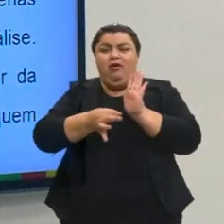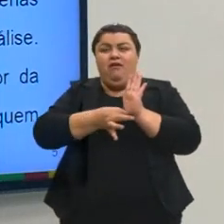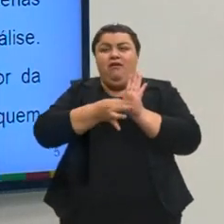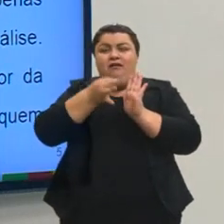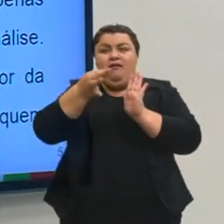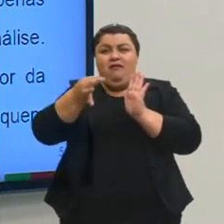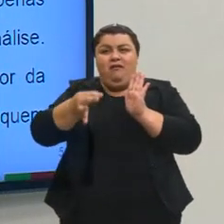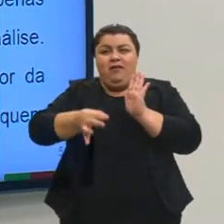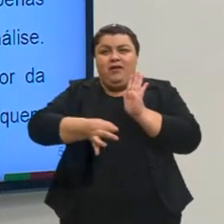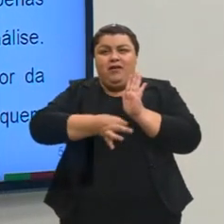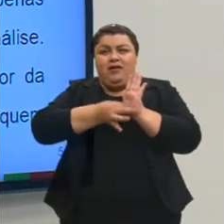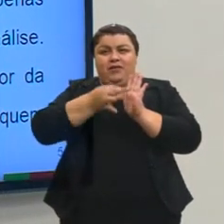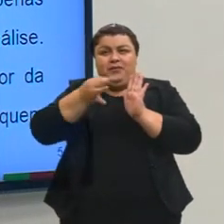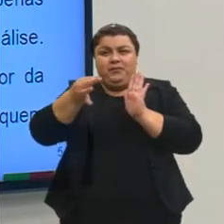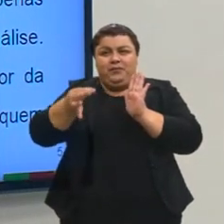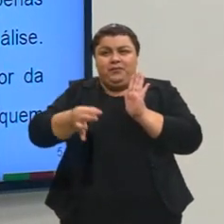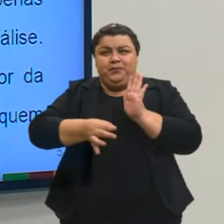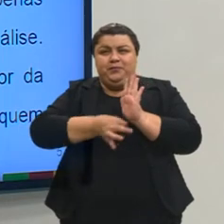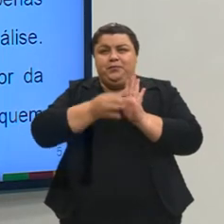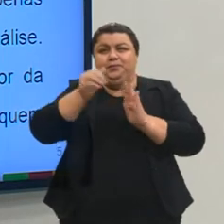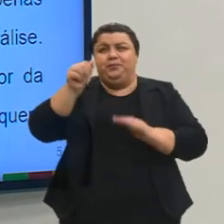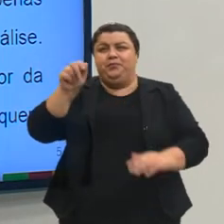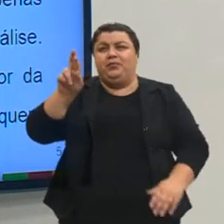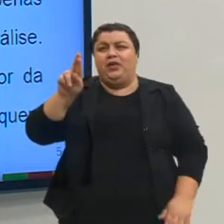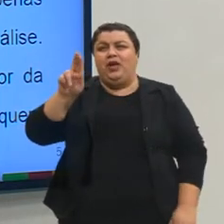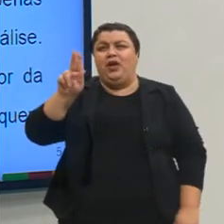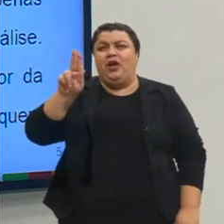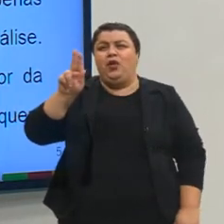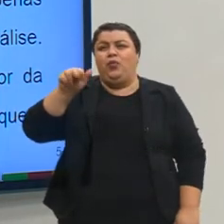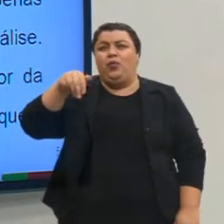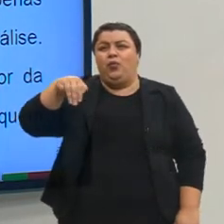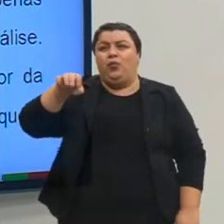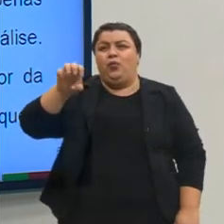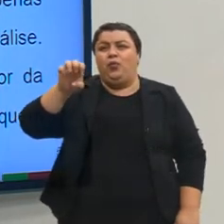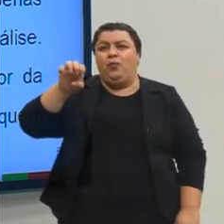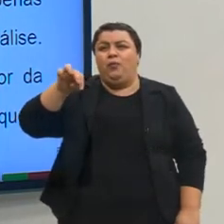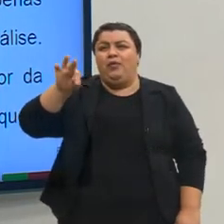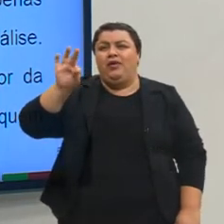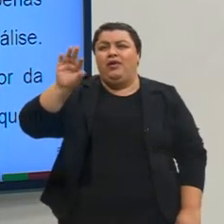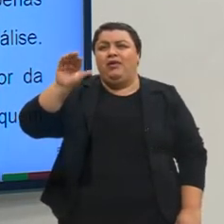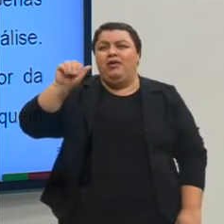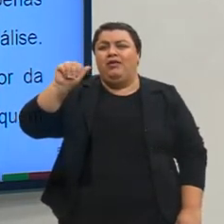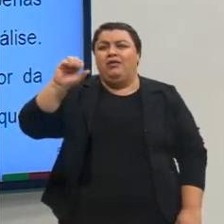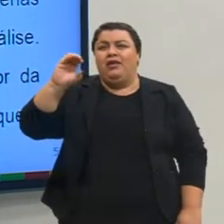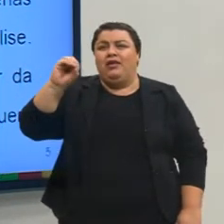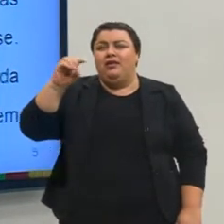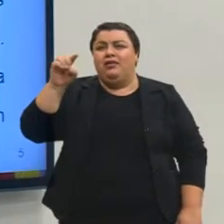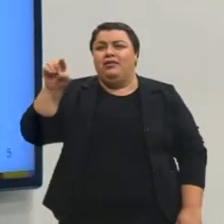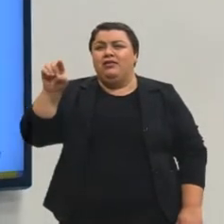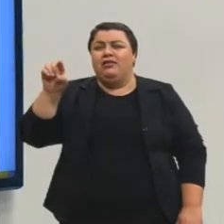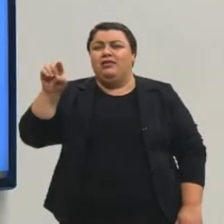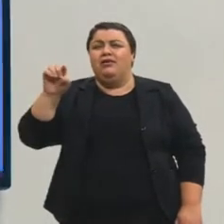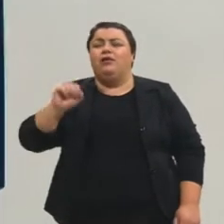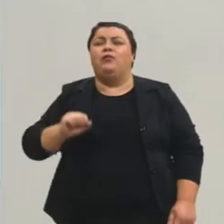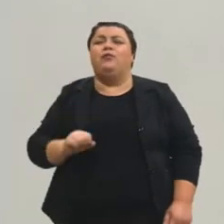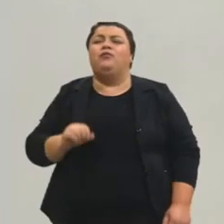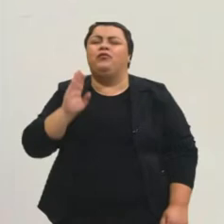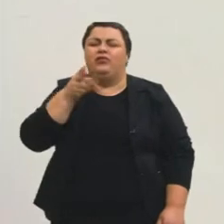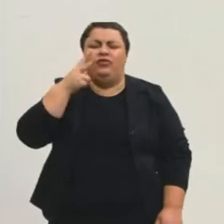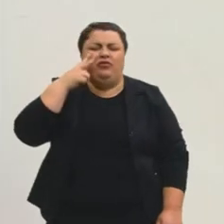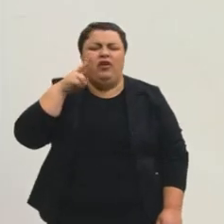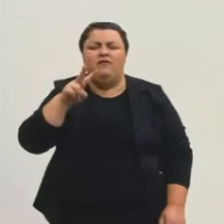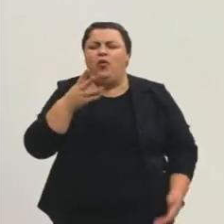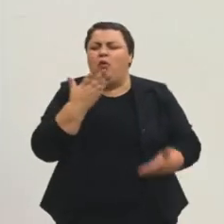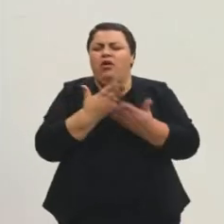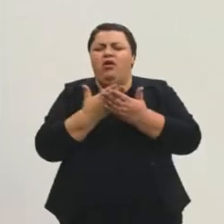Argumentação que vocês provavelmente já viram em algum momento da vida de vocês, seja em aula